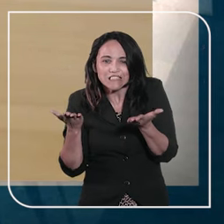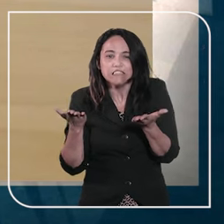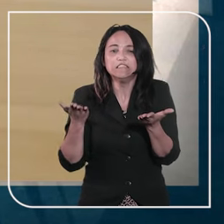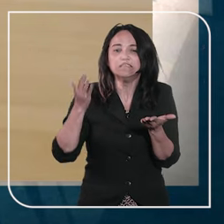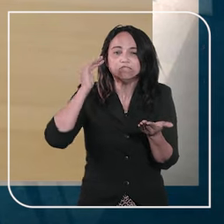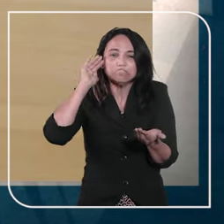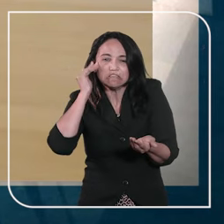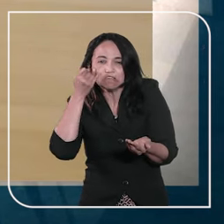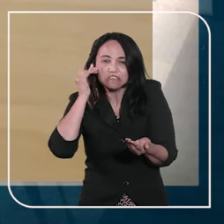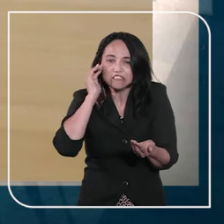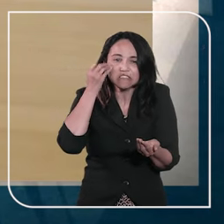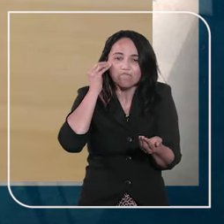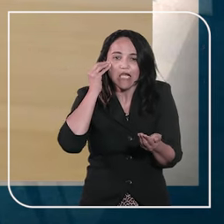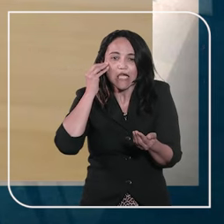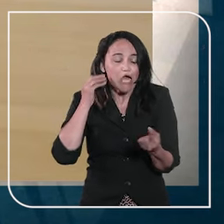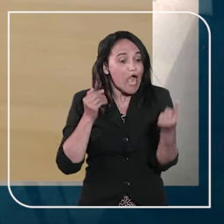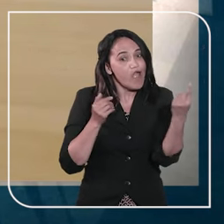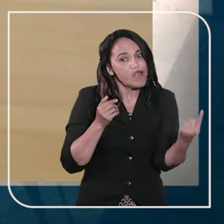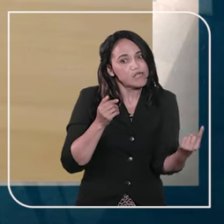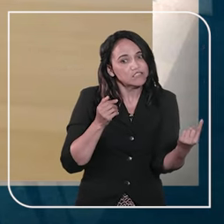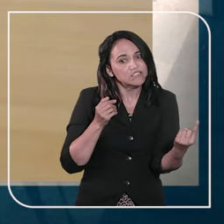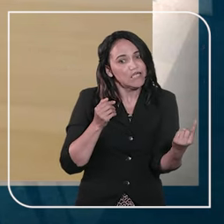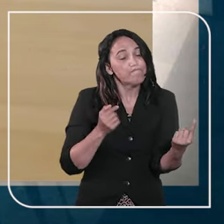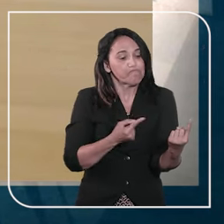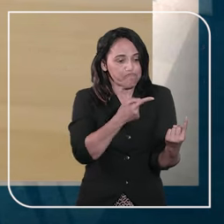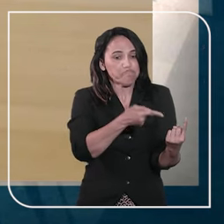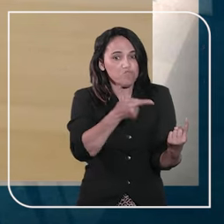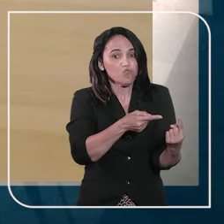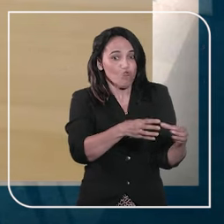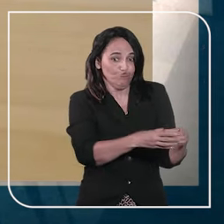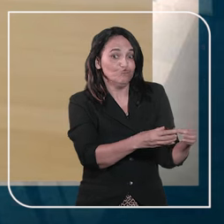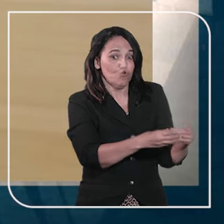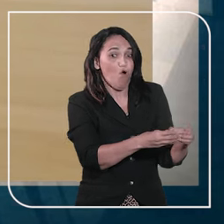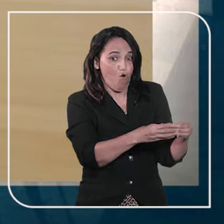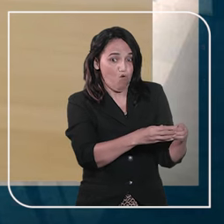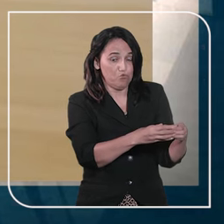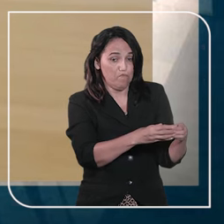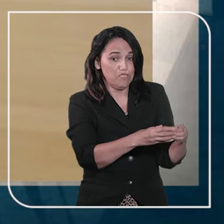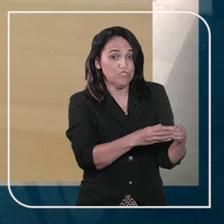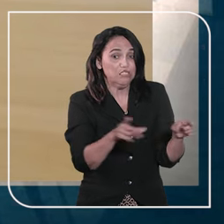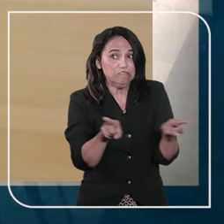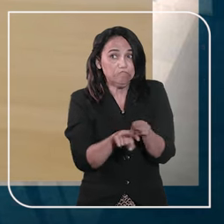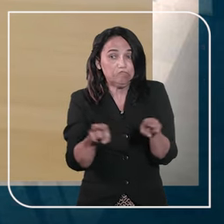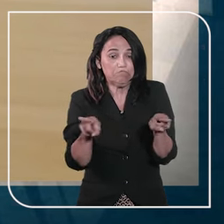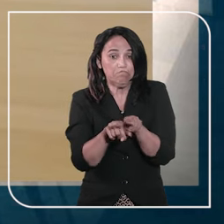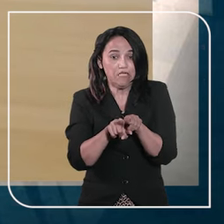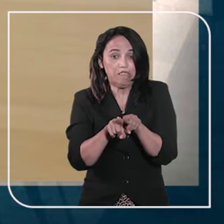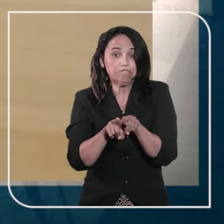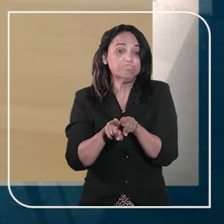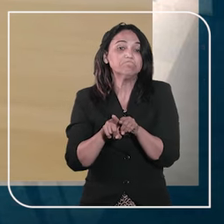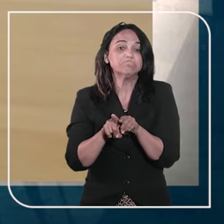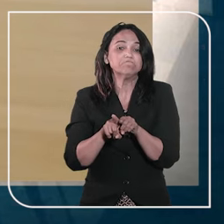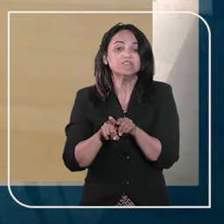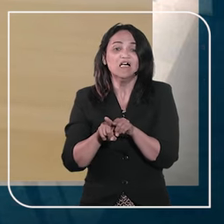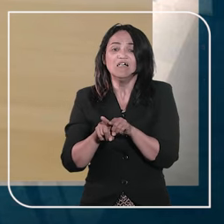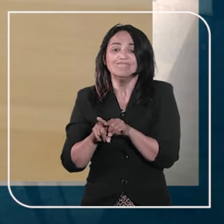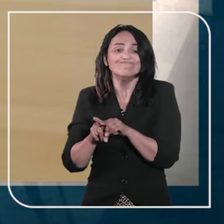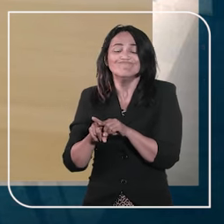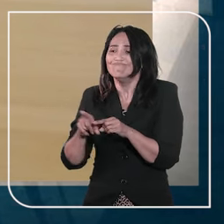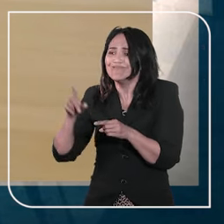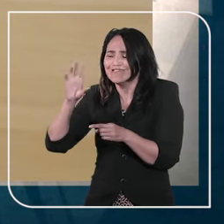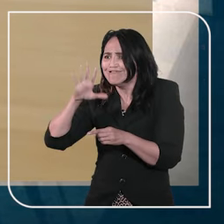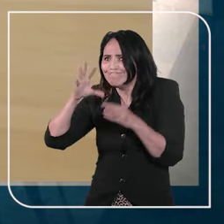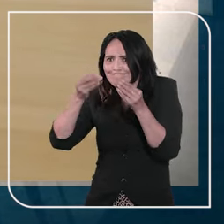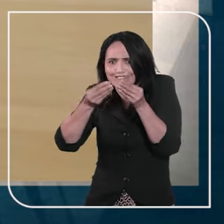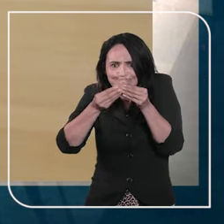equilíbrio entre a sustentabilidade dos condomínios e, ao mesmo tempo, não agravar